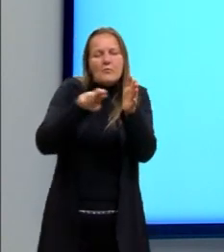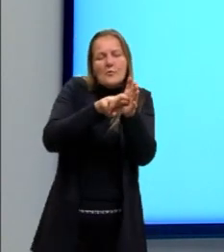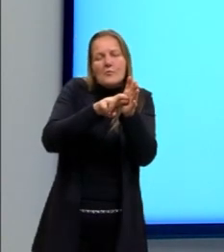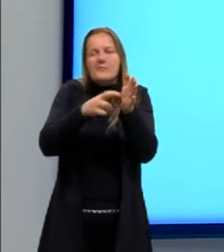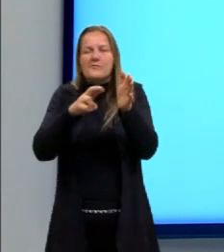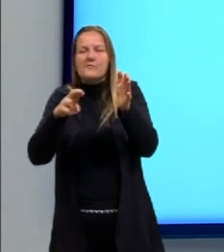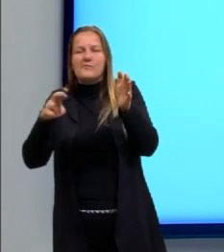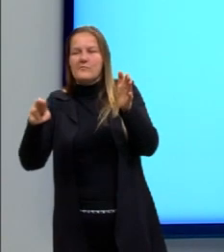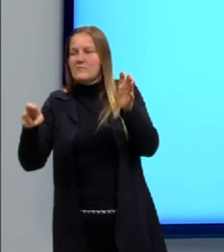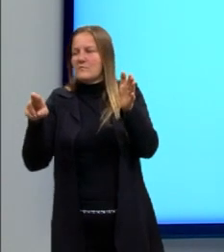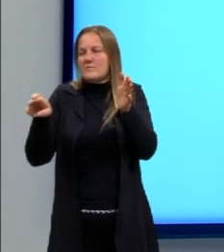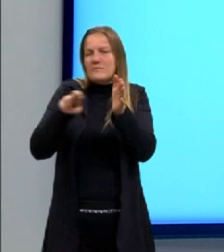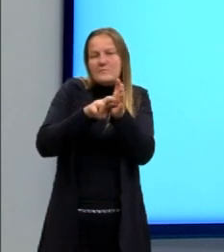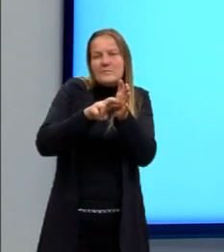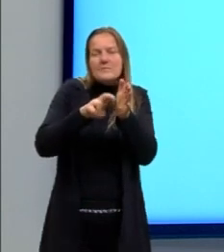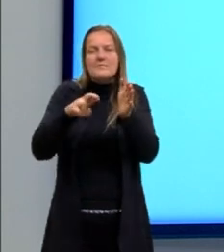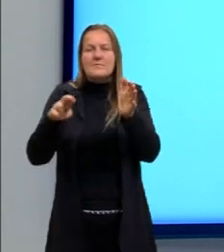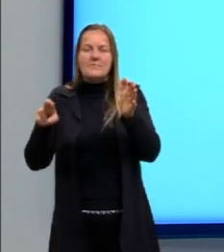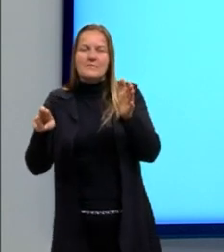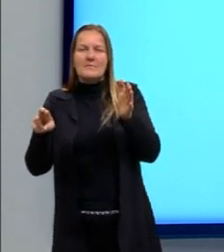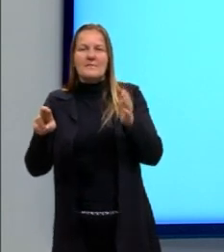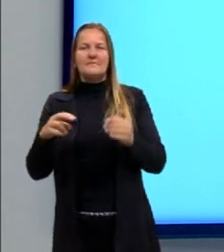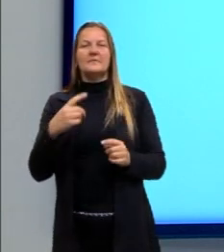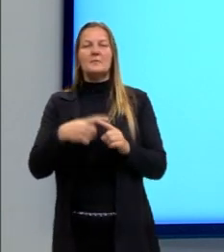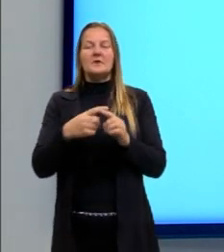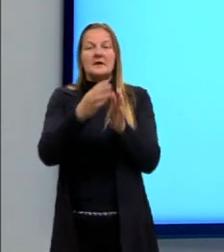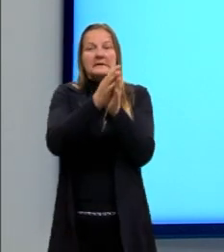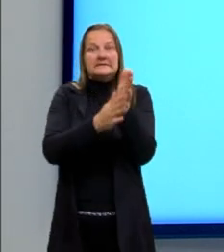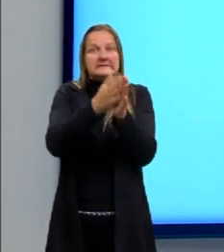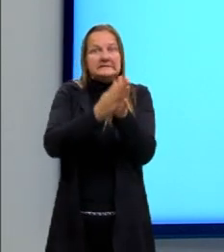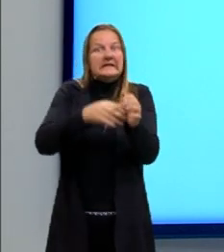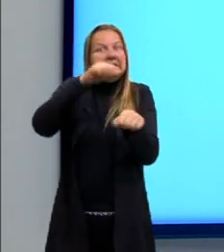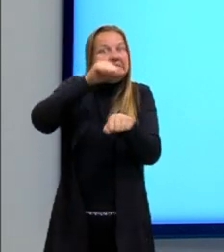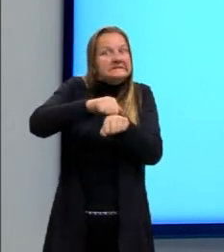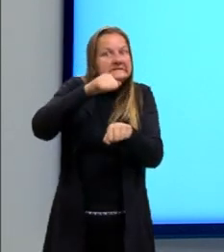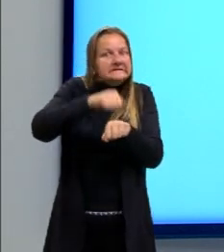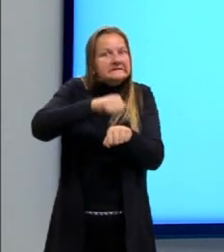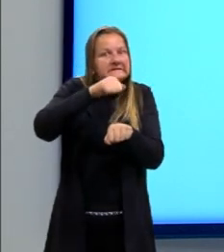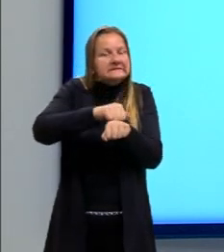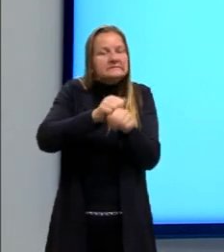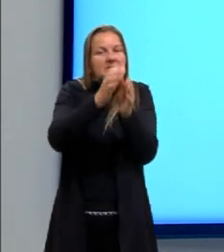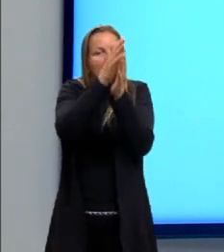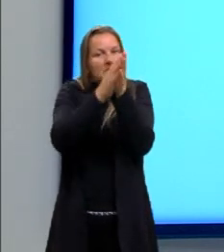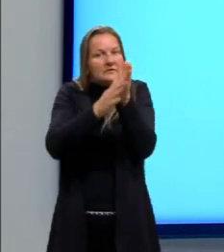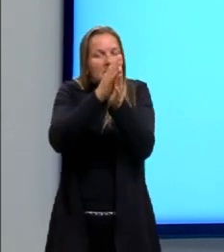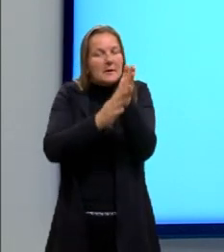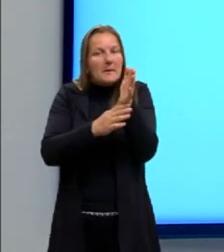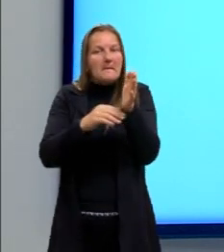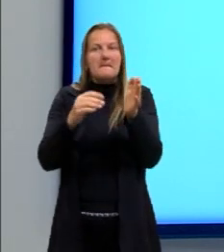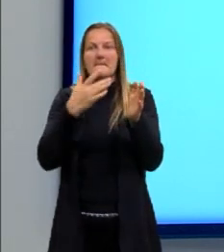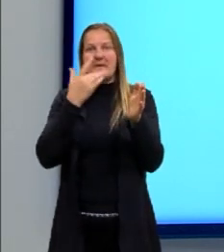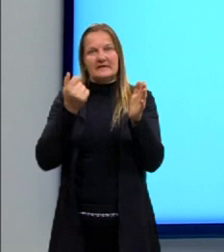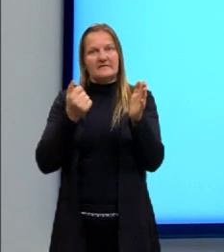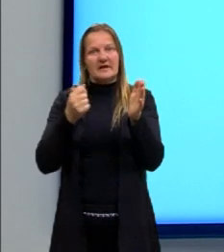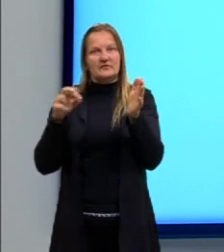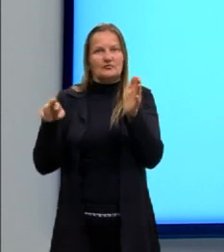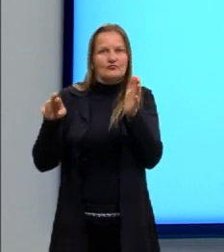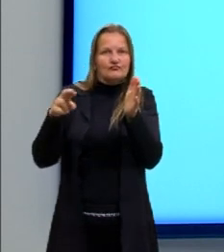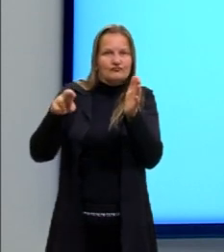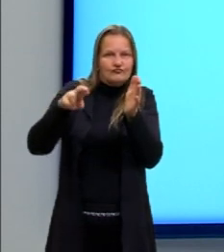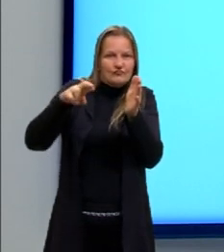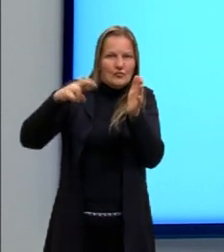maior então se essa superfície refletora for rígida e lisa. Isso é muito importante para que haja então